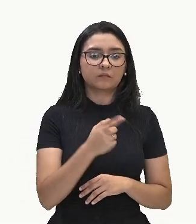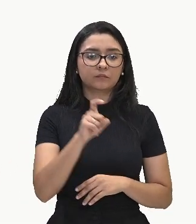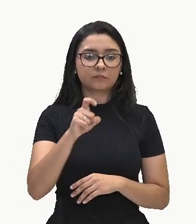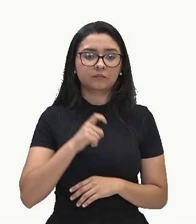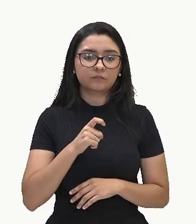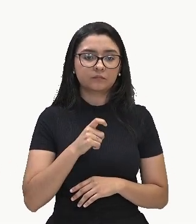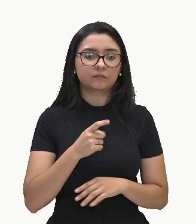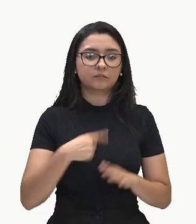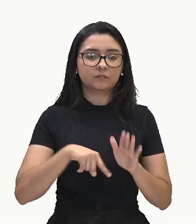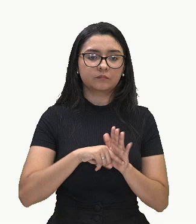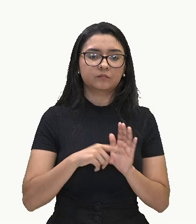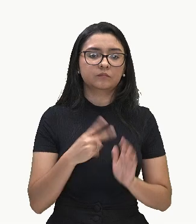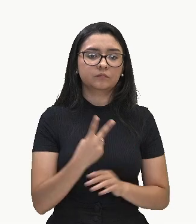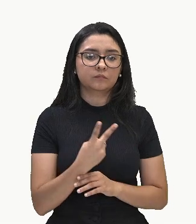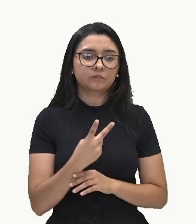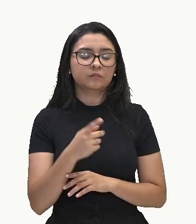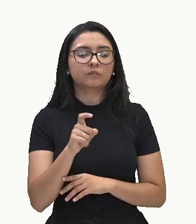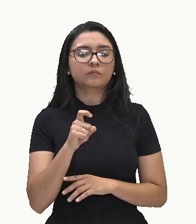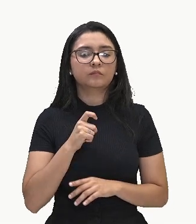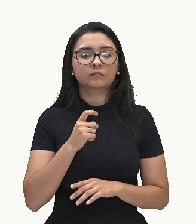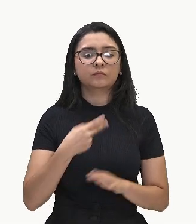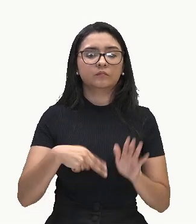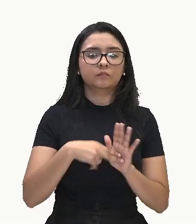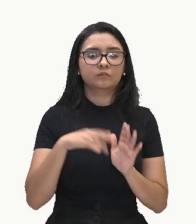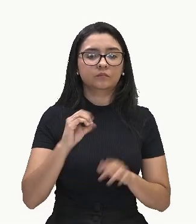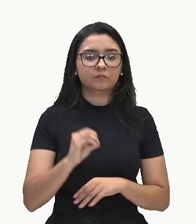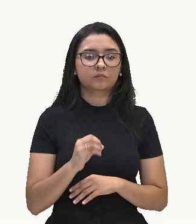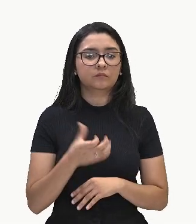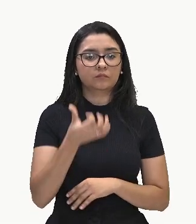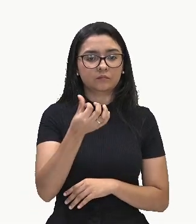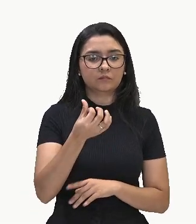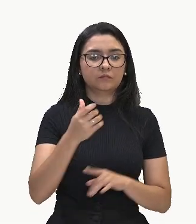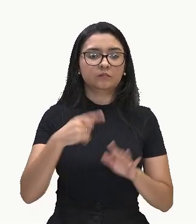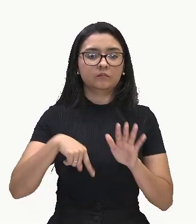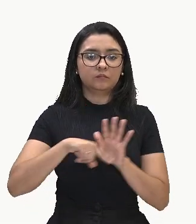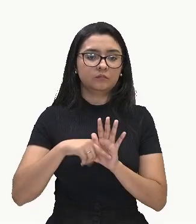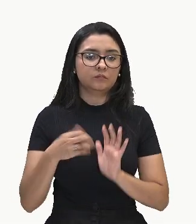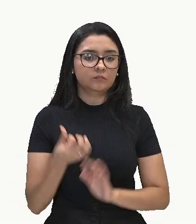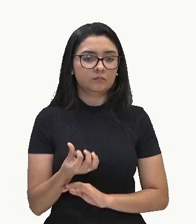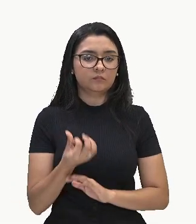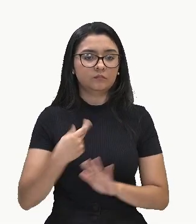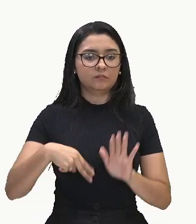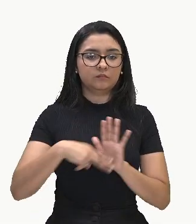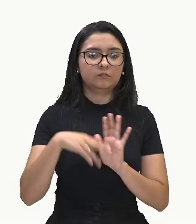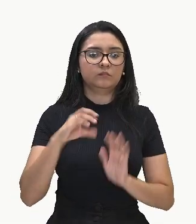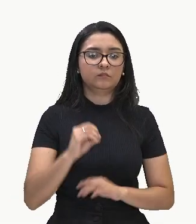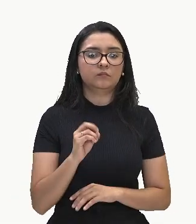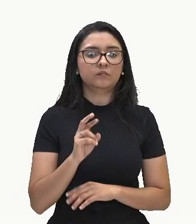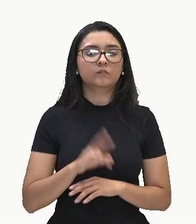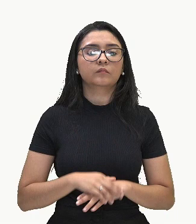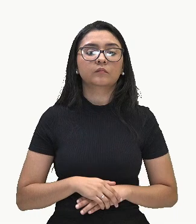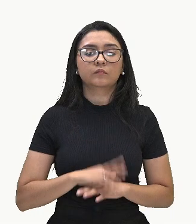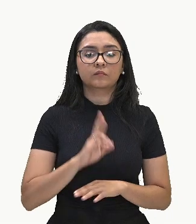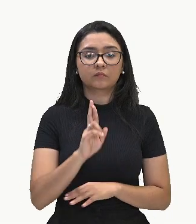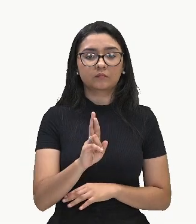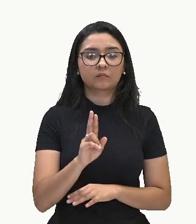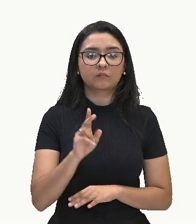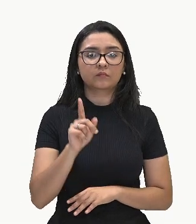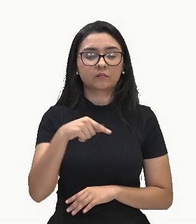0, e 6 menos 6 é 0. Então, meu R, que é o meu resto, vai ser